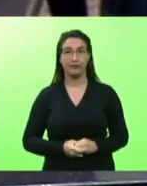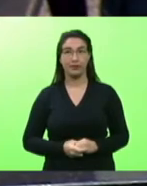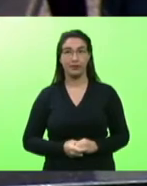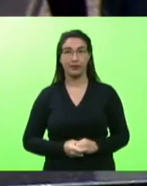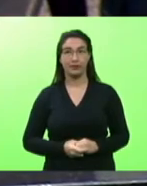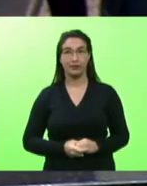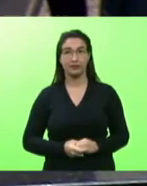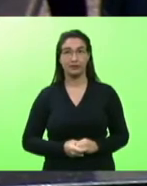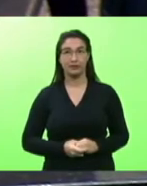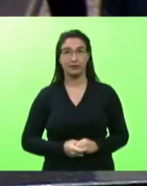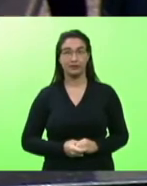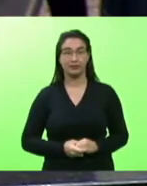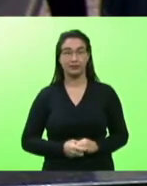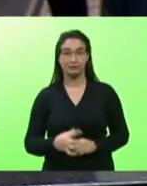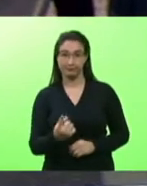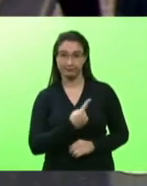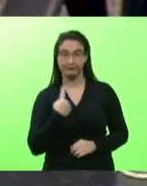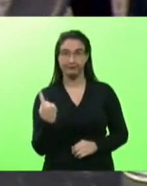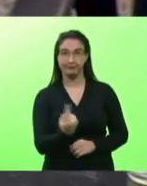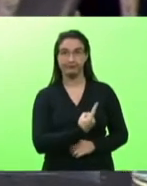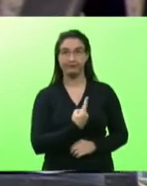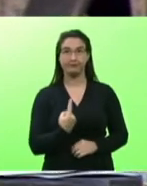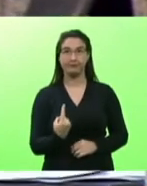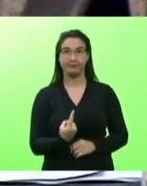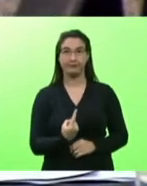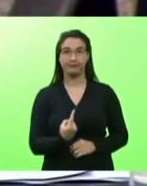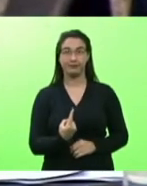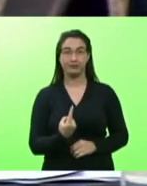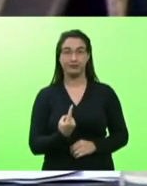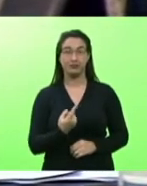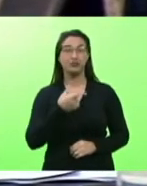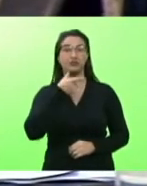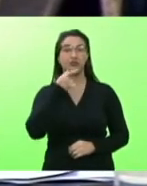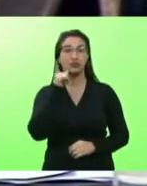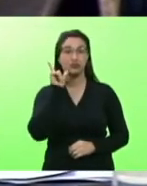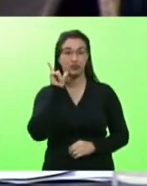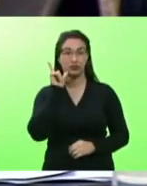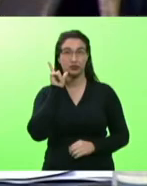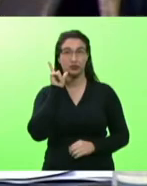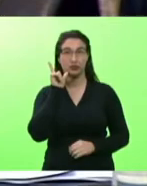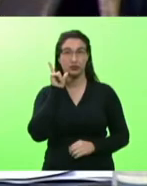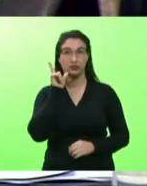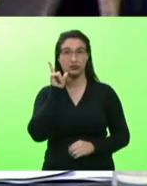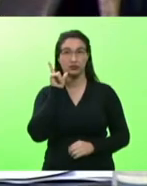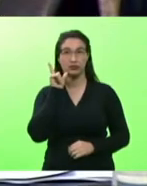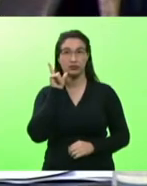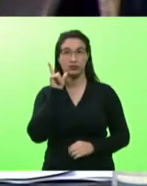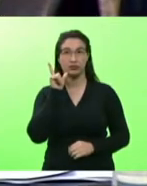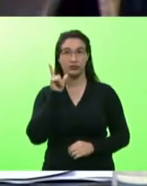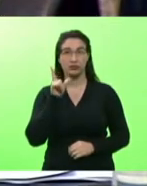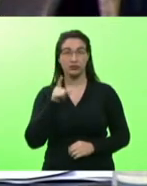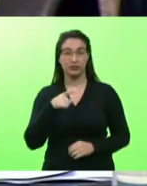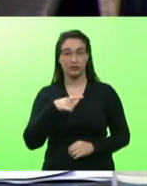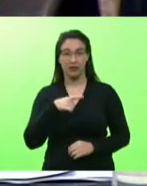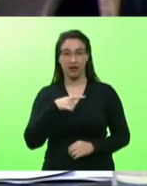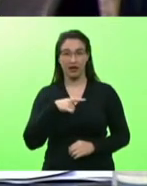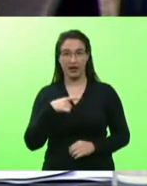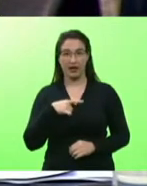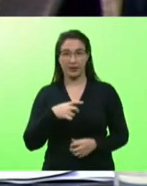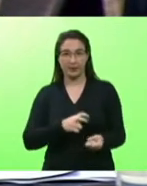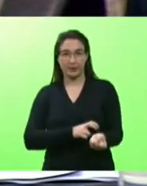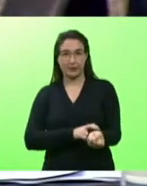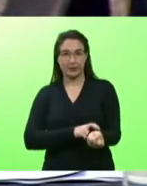nós tivemos no dia de ontem ali, até me exaltei aqui, até peço